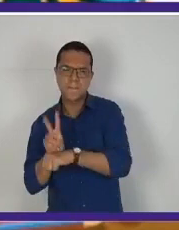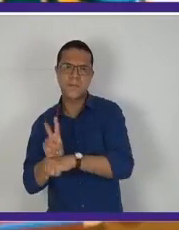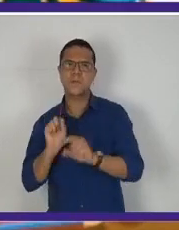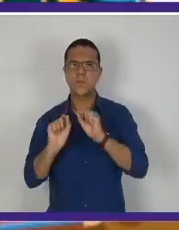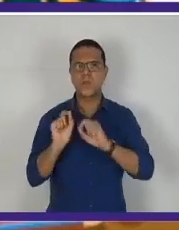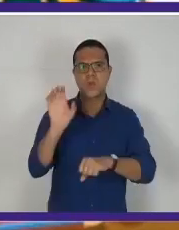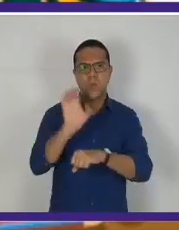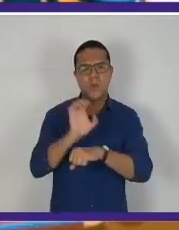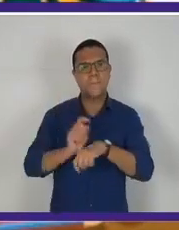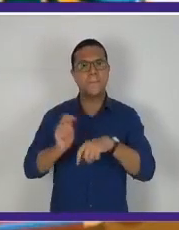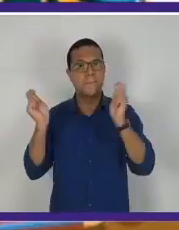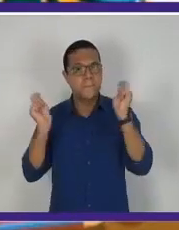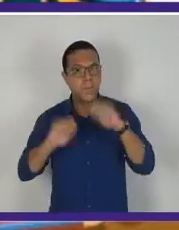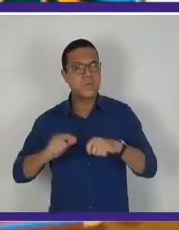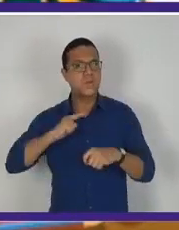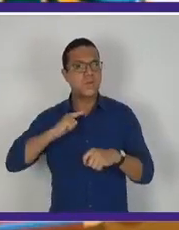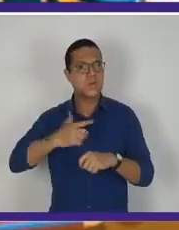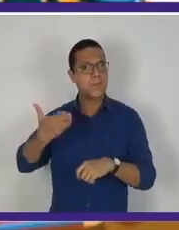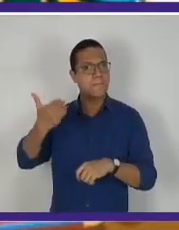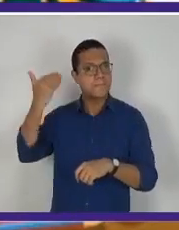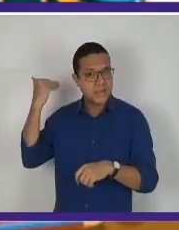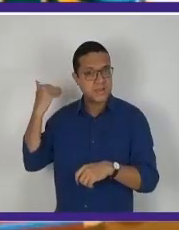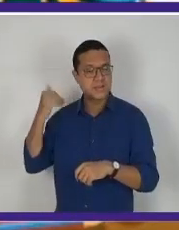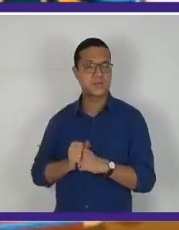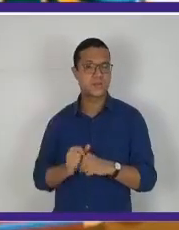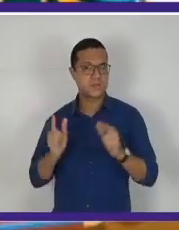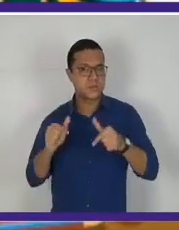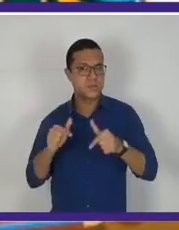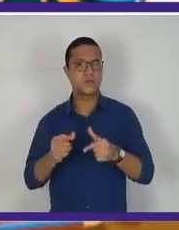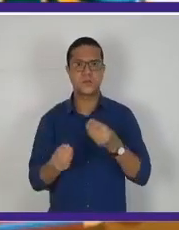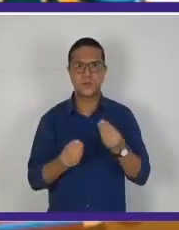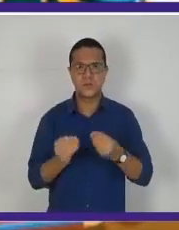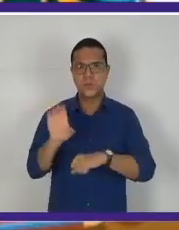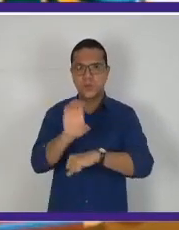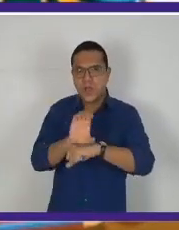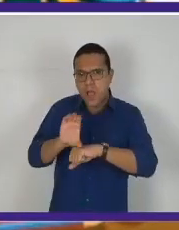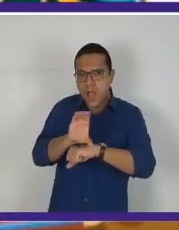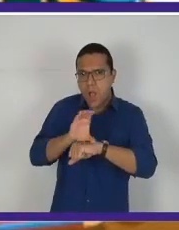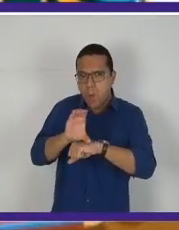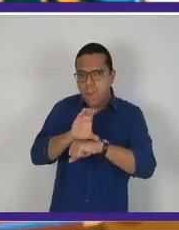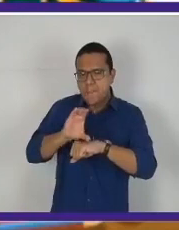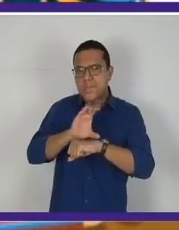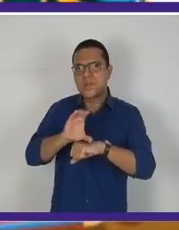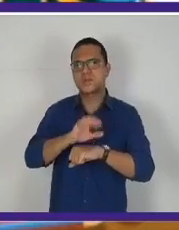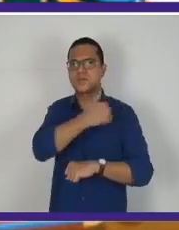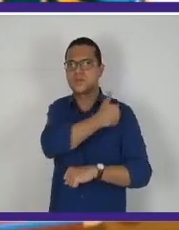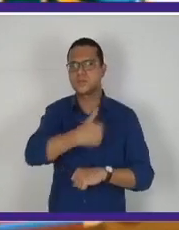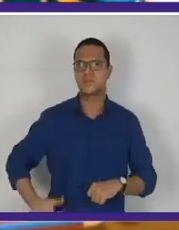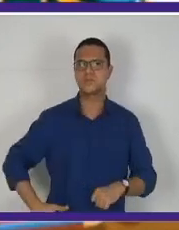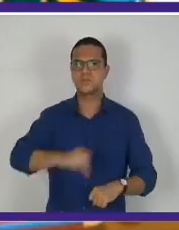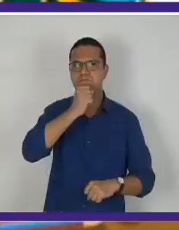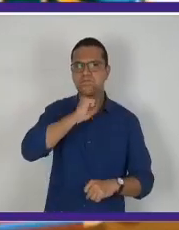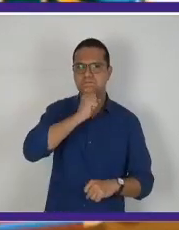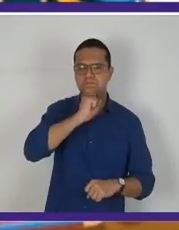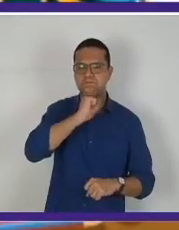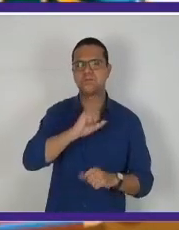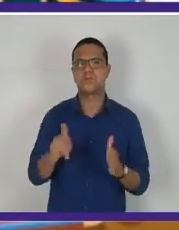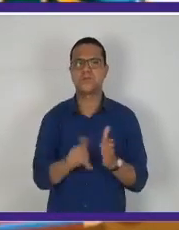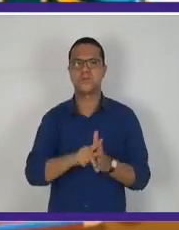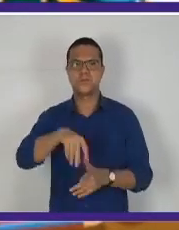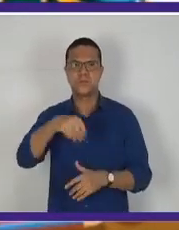poderiam adquirir, isso de acordo com a Constituição da República Velha, a de